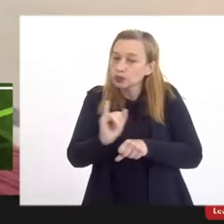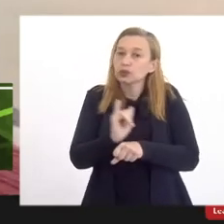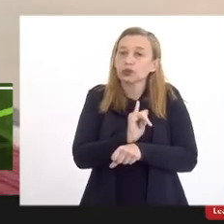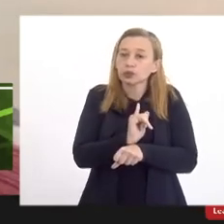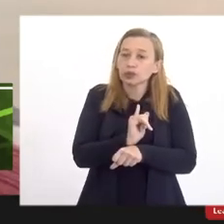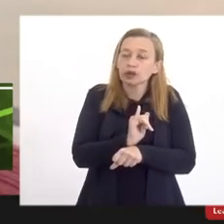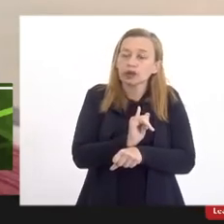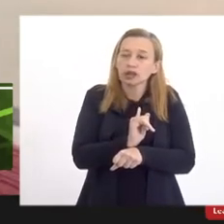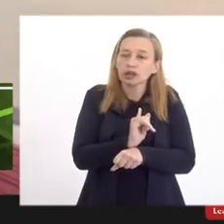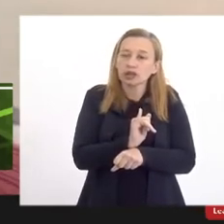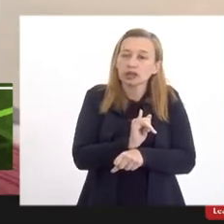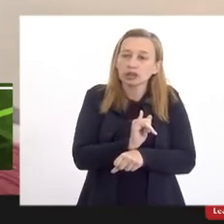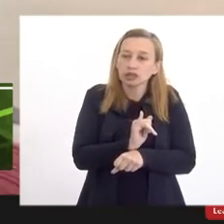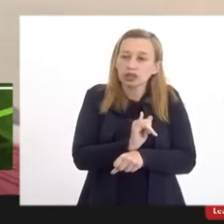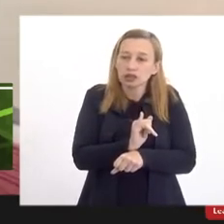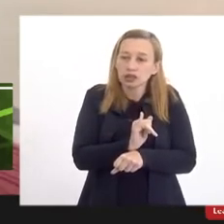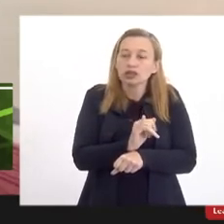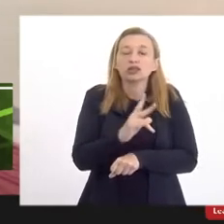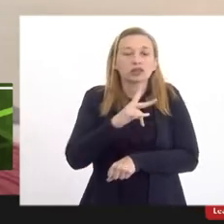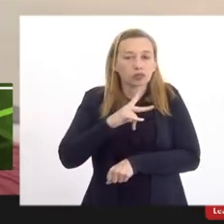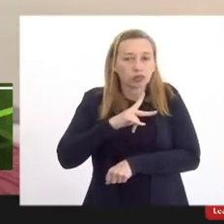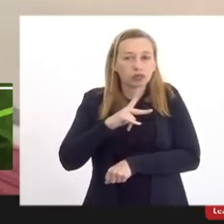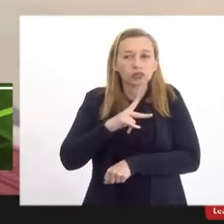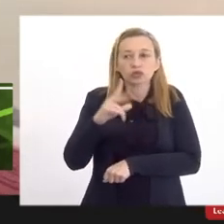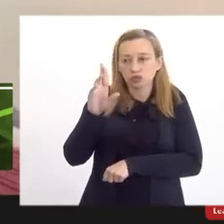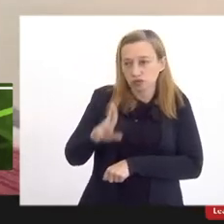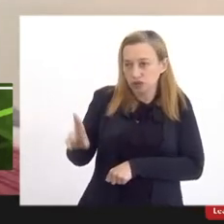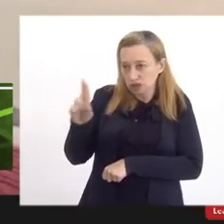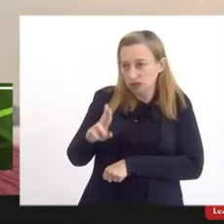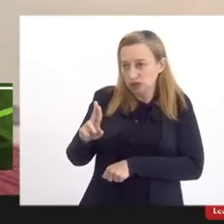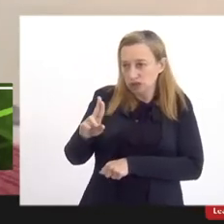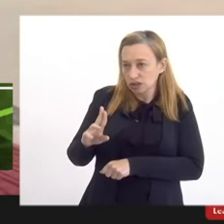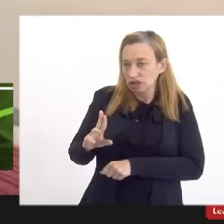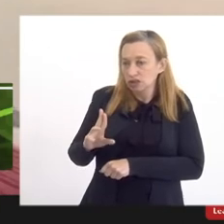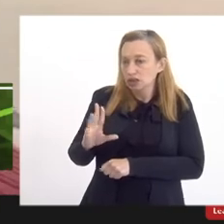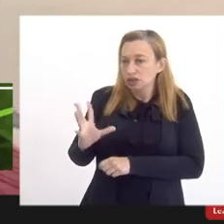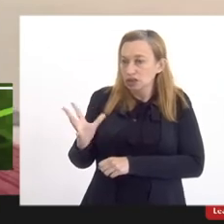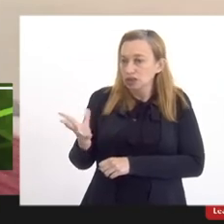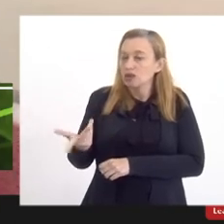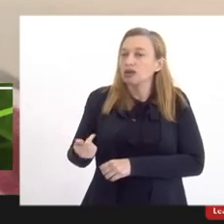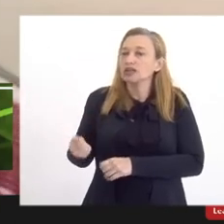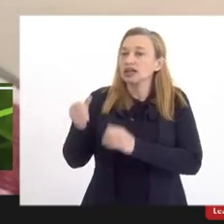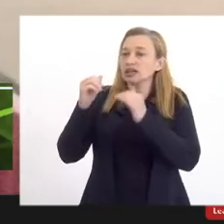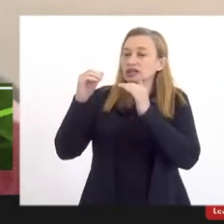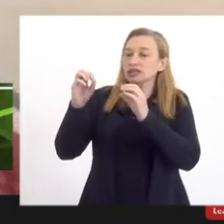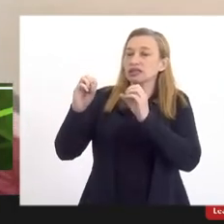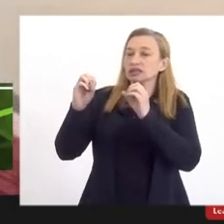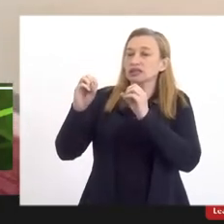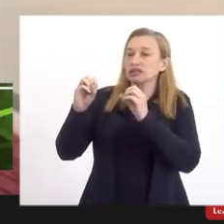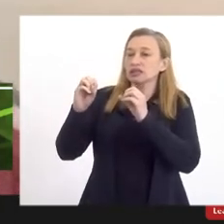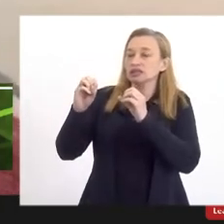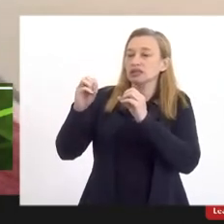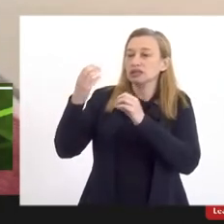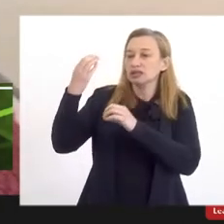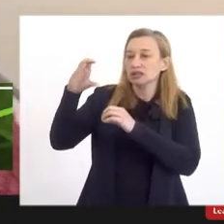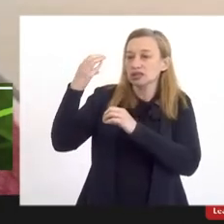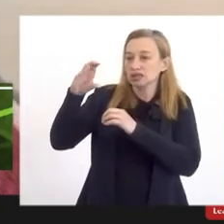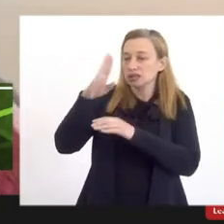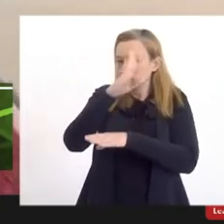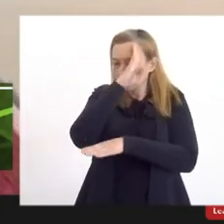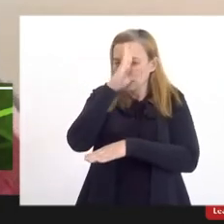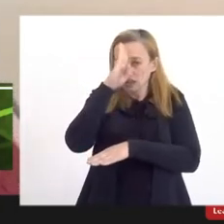da gênese da própria universidade que é a excelência científica e acadêmica adquirida a partir do